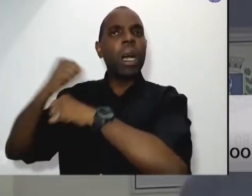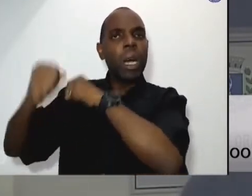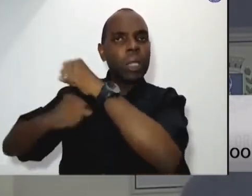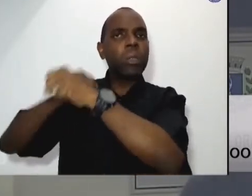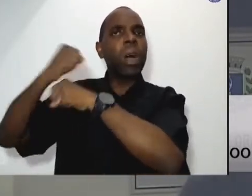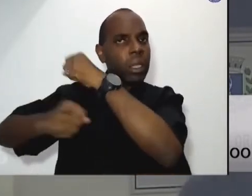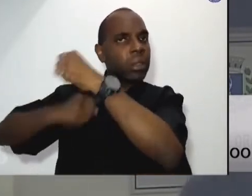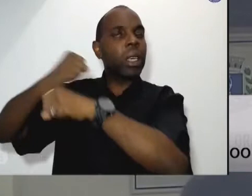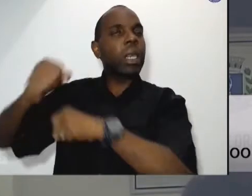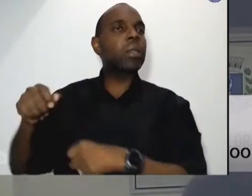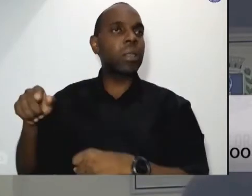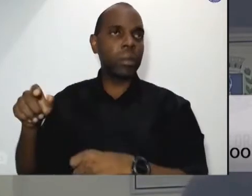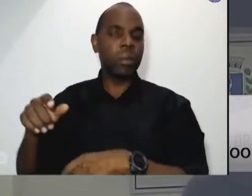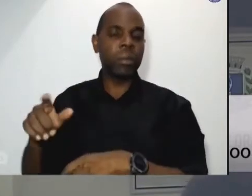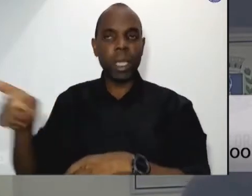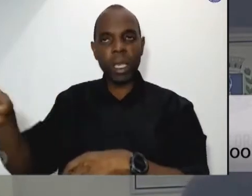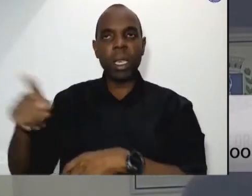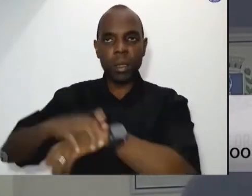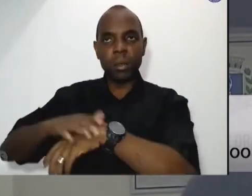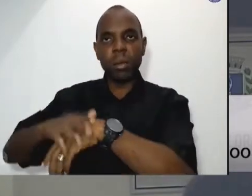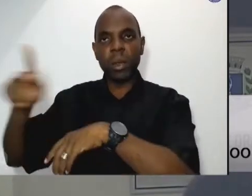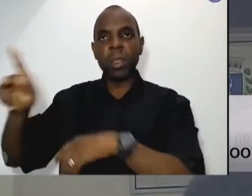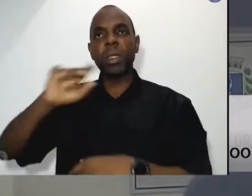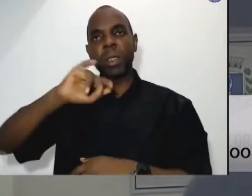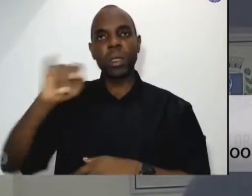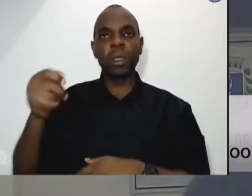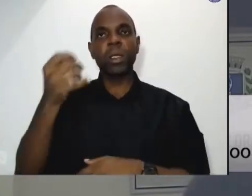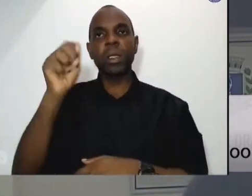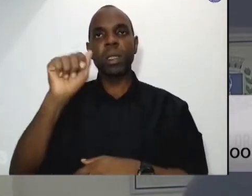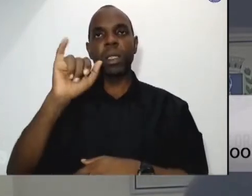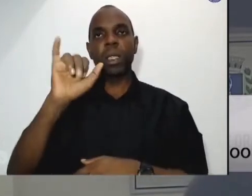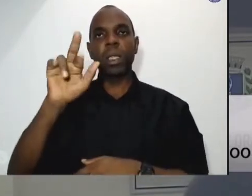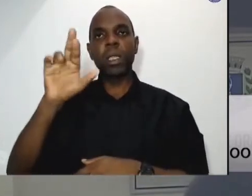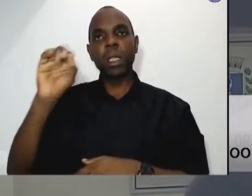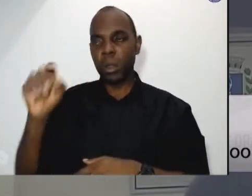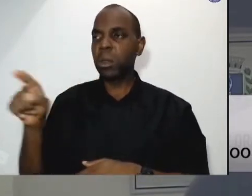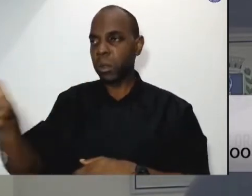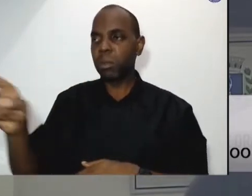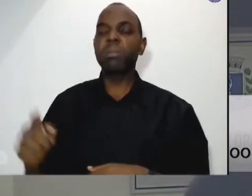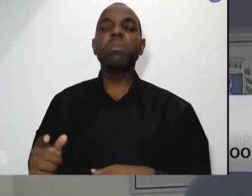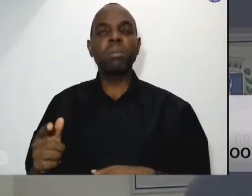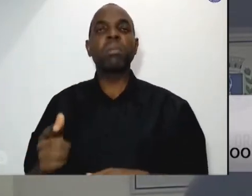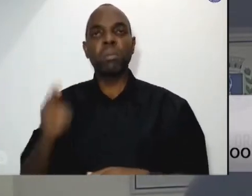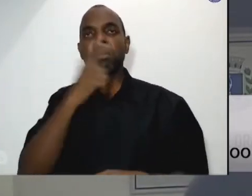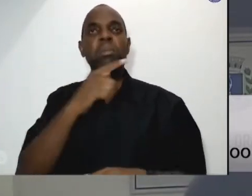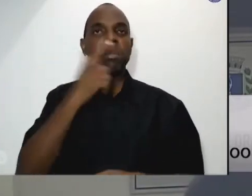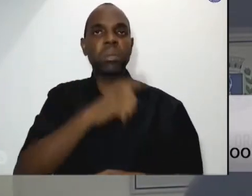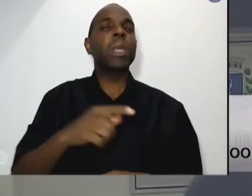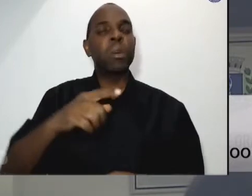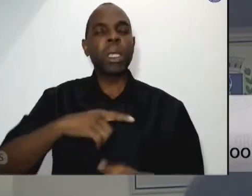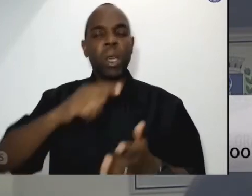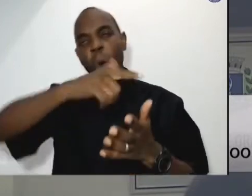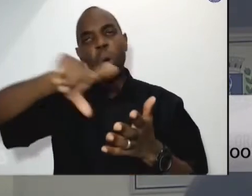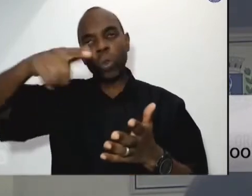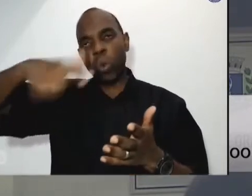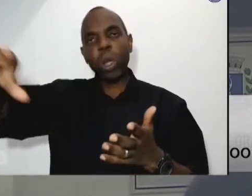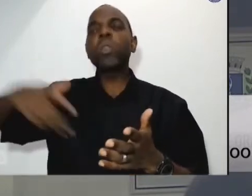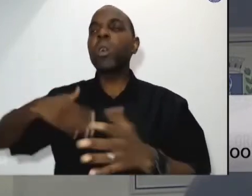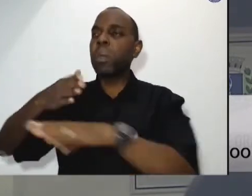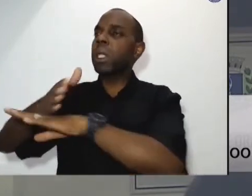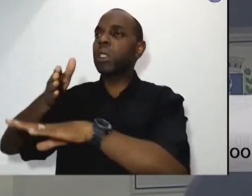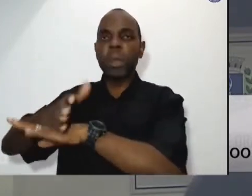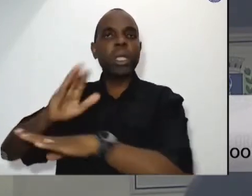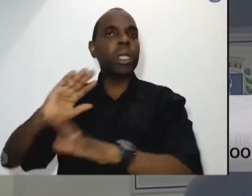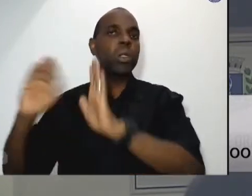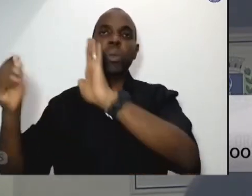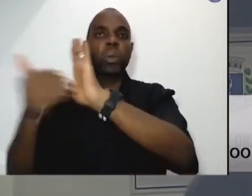acho que as últimas campanhas, acho que só da superação da violência que eu não participei. Mas o Biomas da Cuesta, e também quando a gente trabalhou em encíclica,